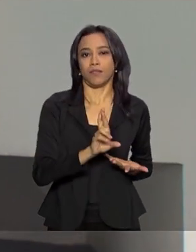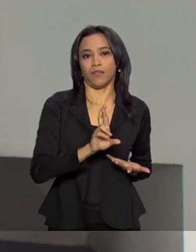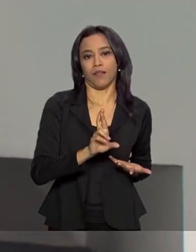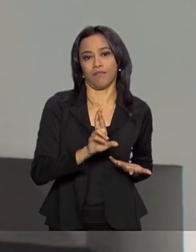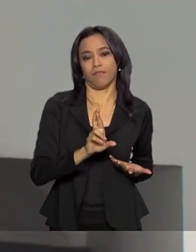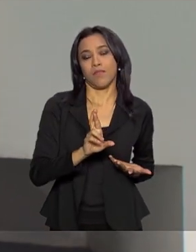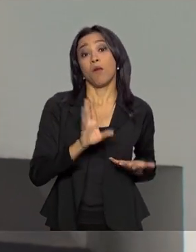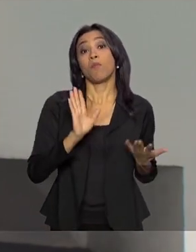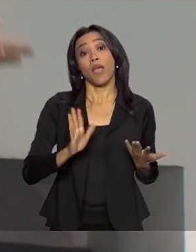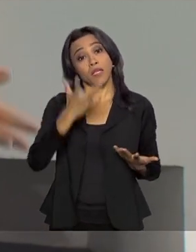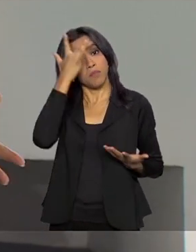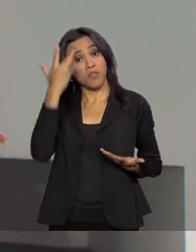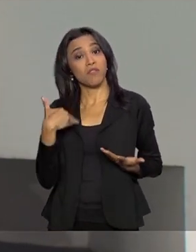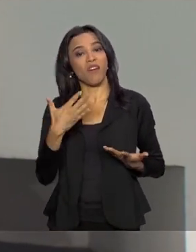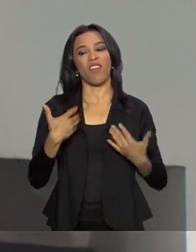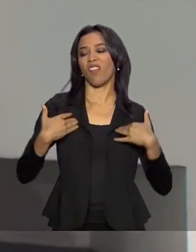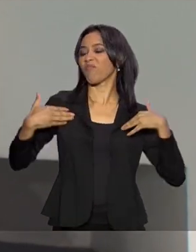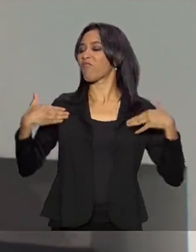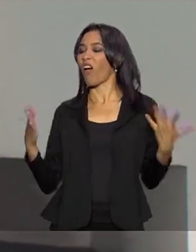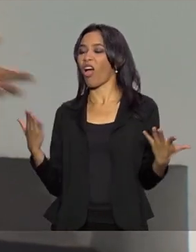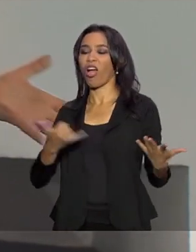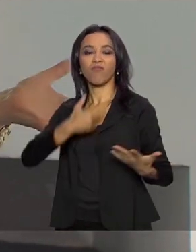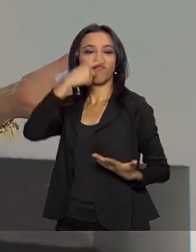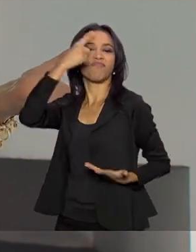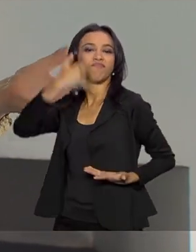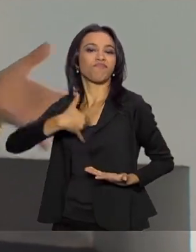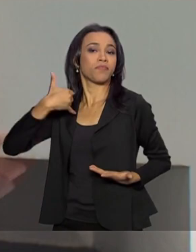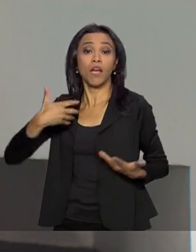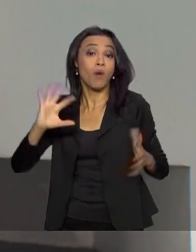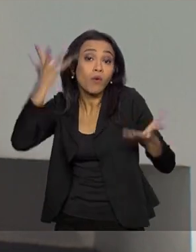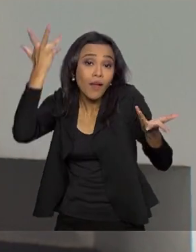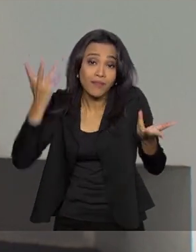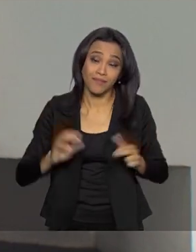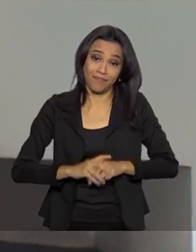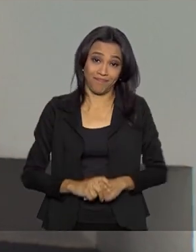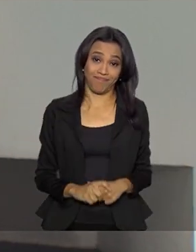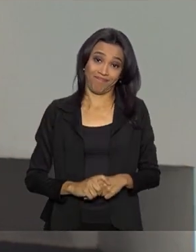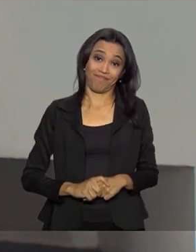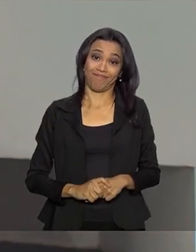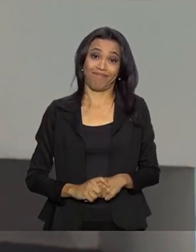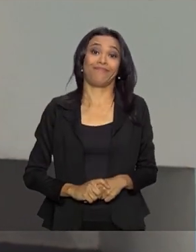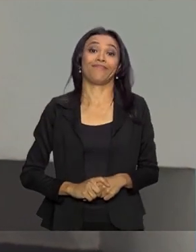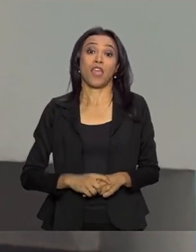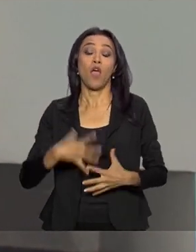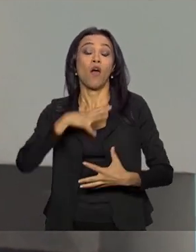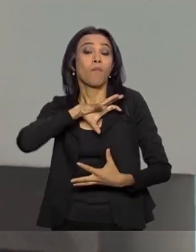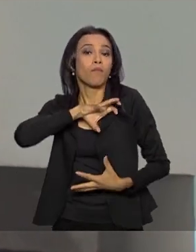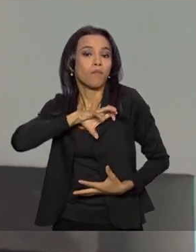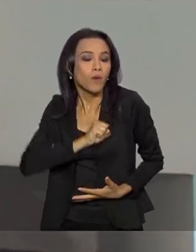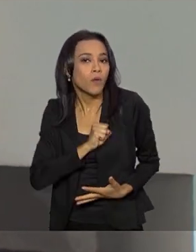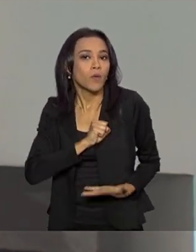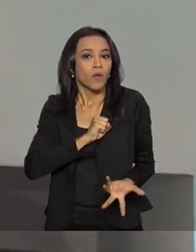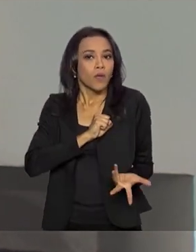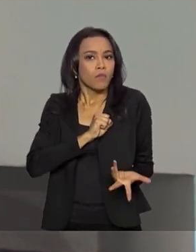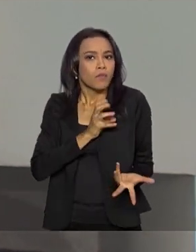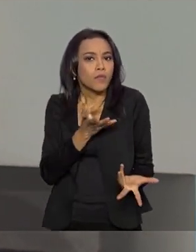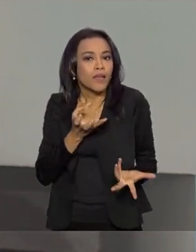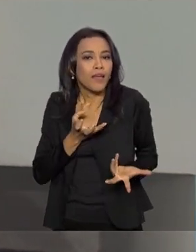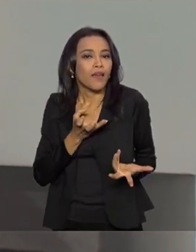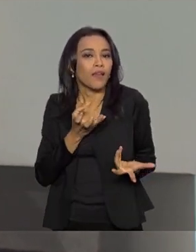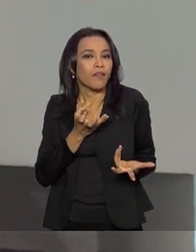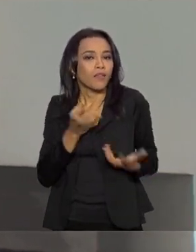muita gente vai querendo aparecer, aí não acontece, porque o negócio é o gosto por fazer os